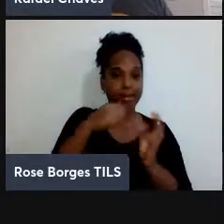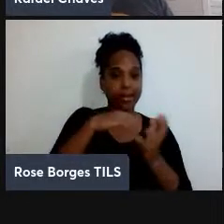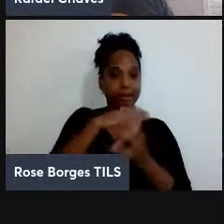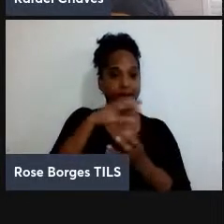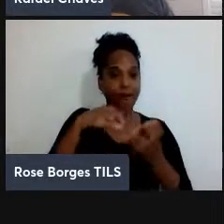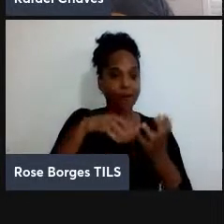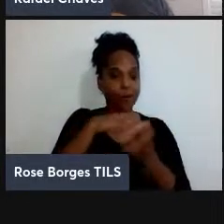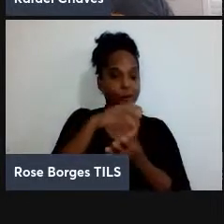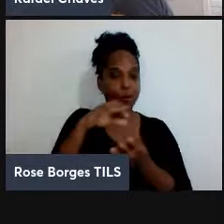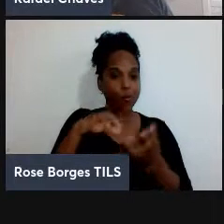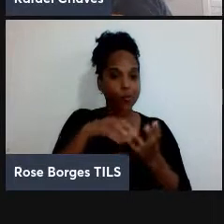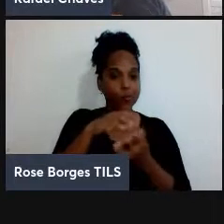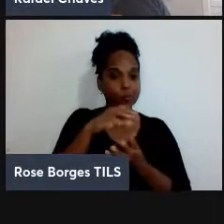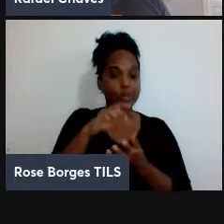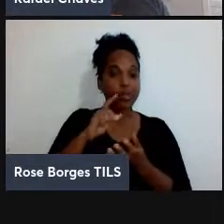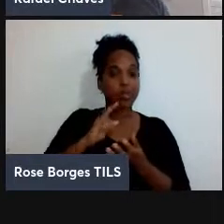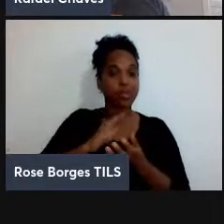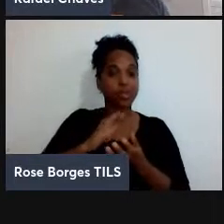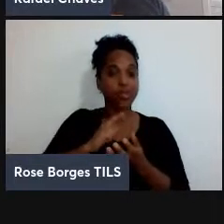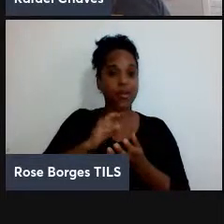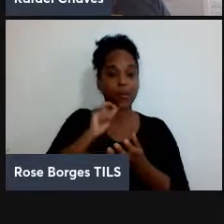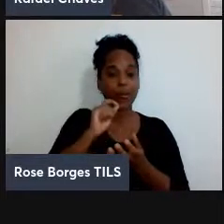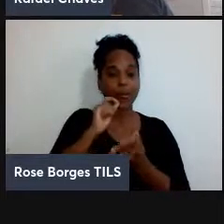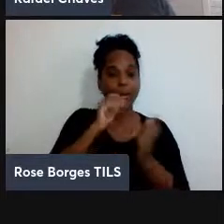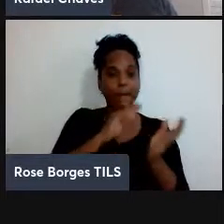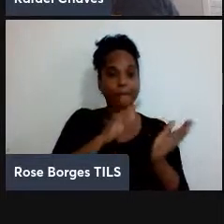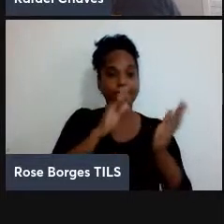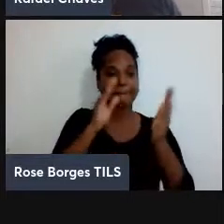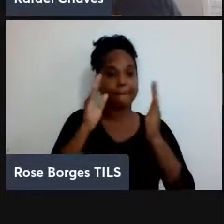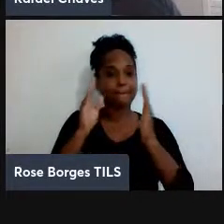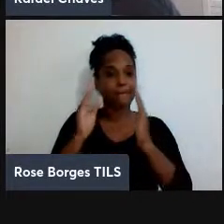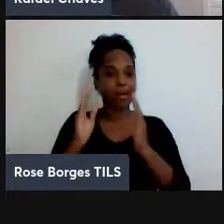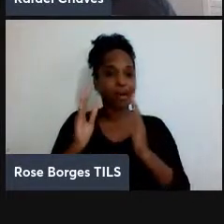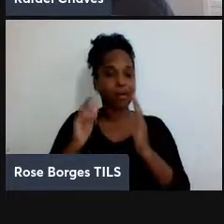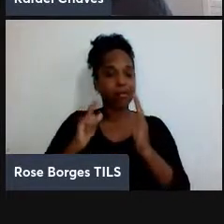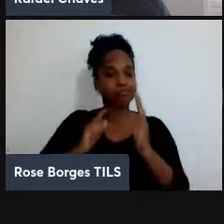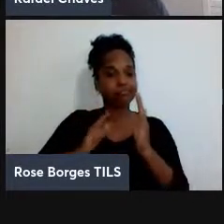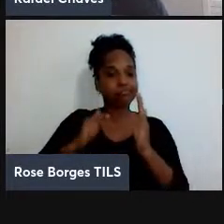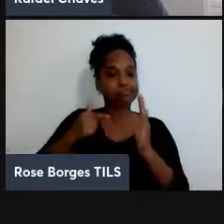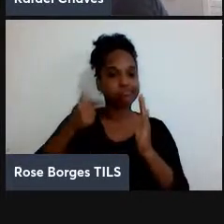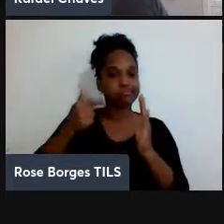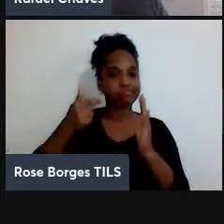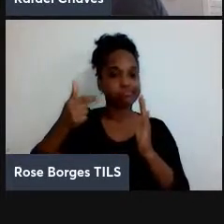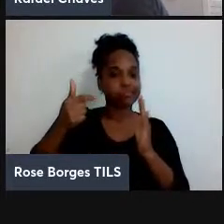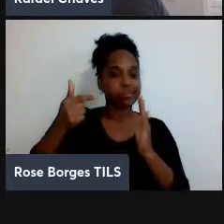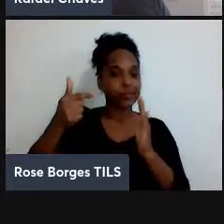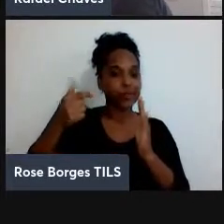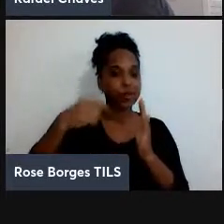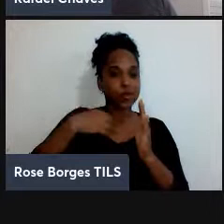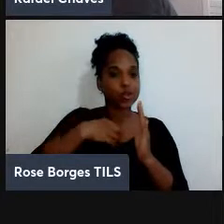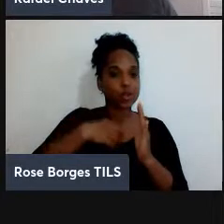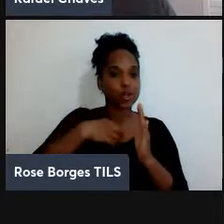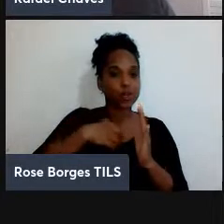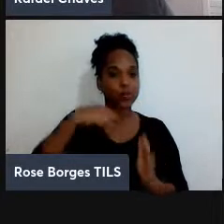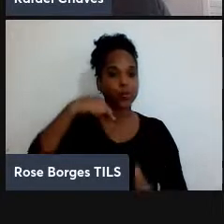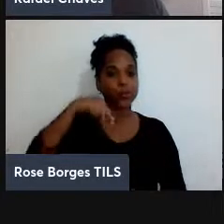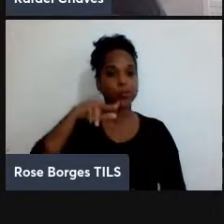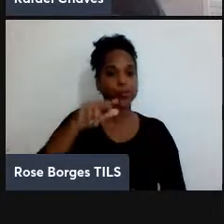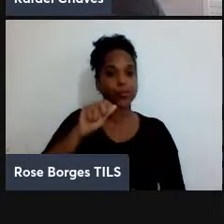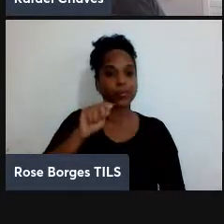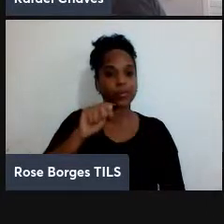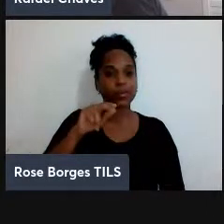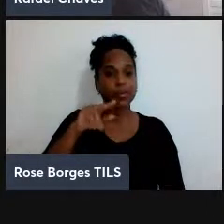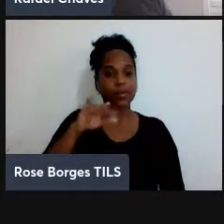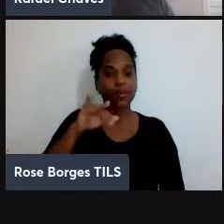forma, parte do nosso hardware, ele passou a operar de maneira quântica, né, não tem como a gente explicar semicondutores